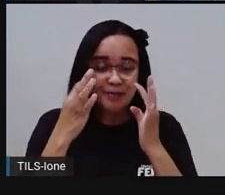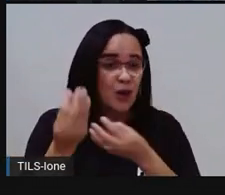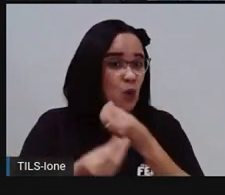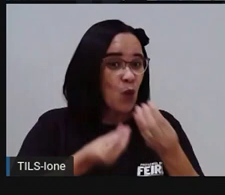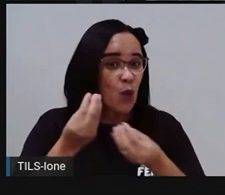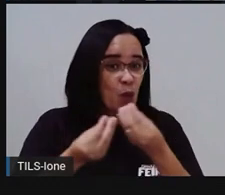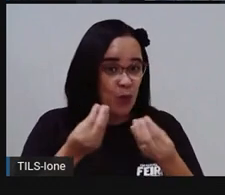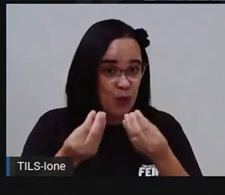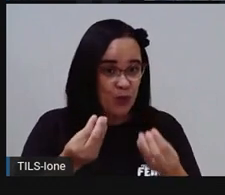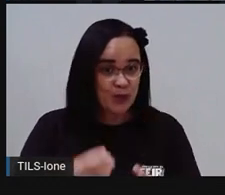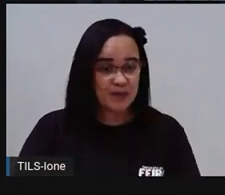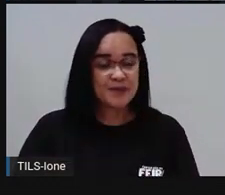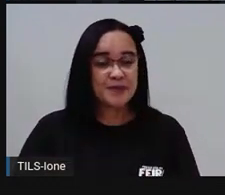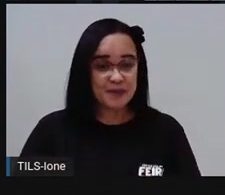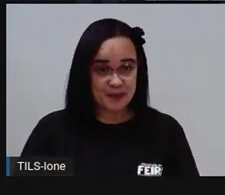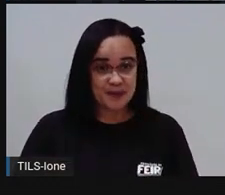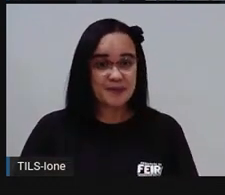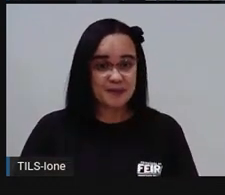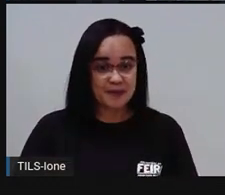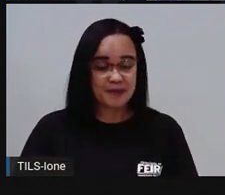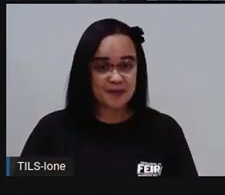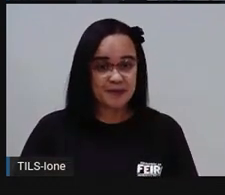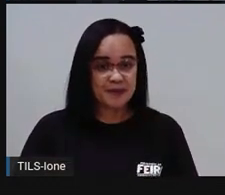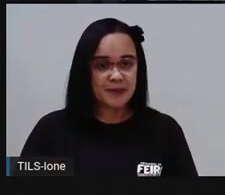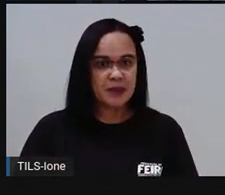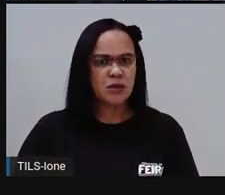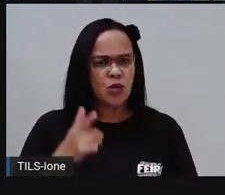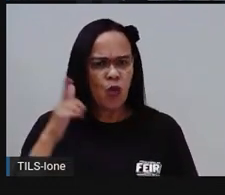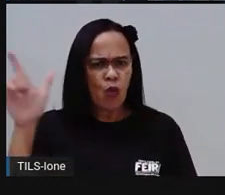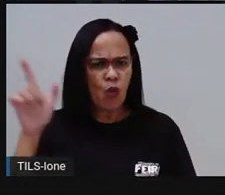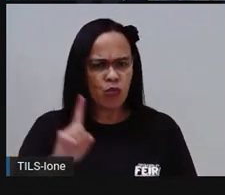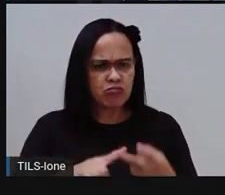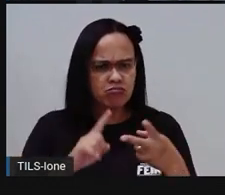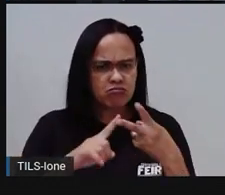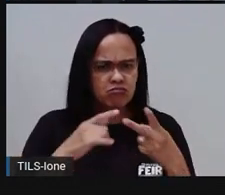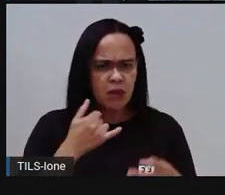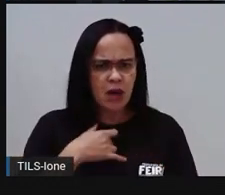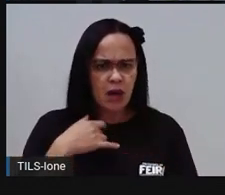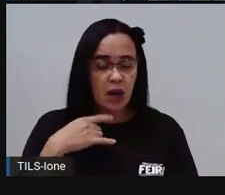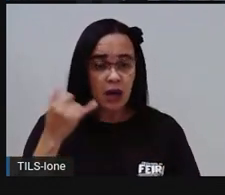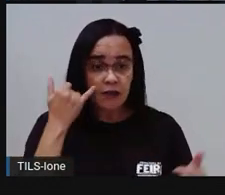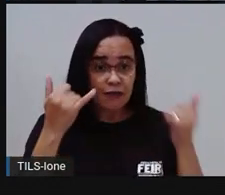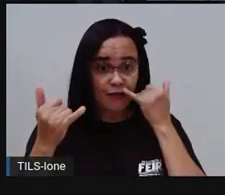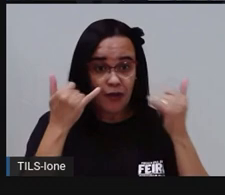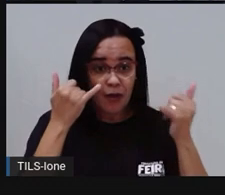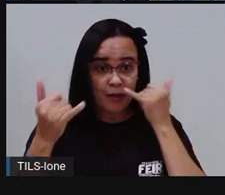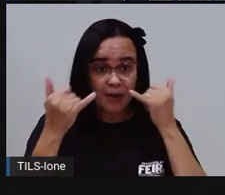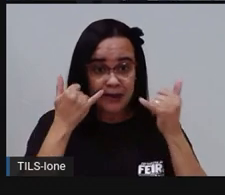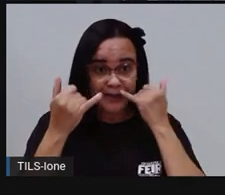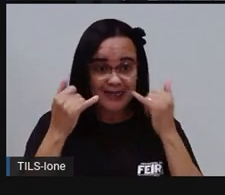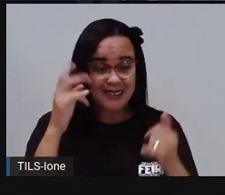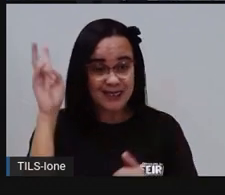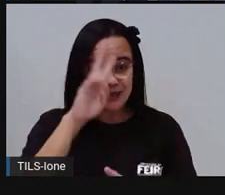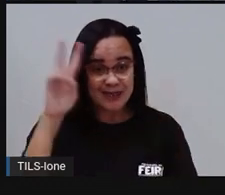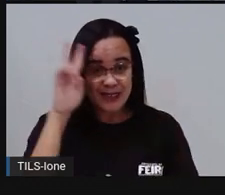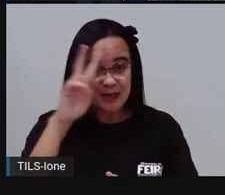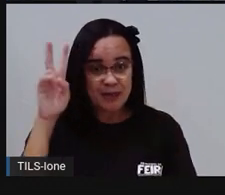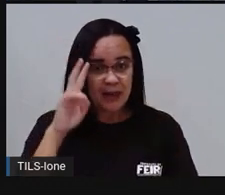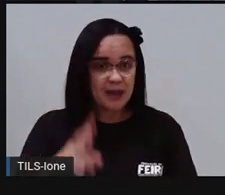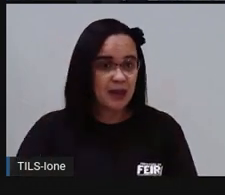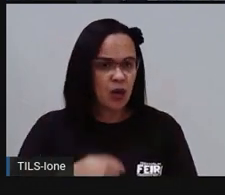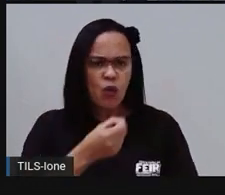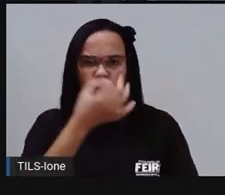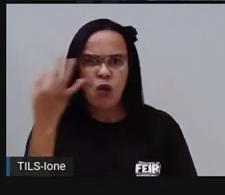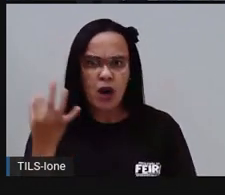Aí aqui, ó, tem uma outra informação, que lá na outra imagem que a Pro mostrou para vocês não tinha, que é a quantidade,